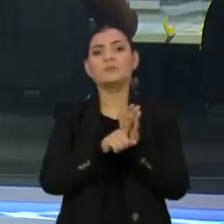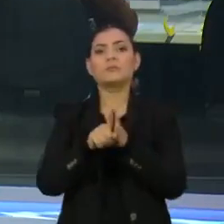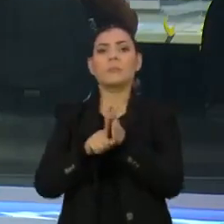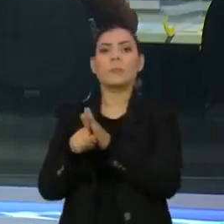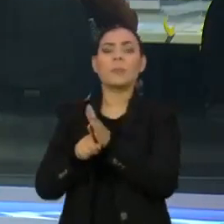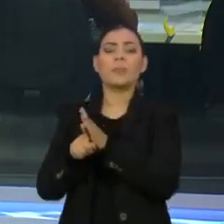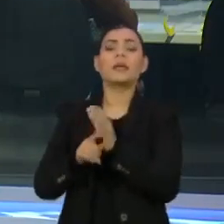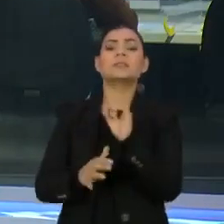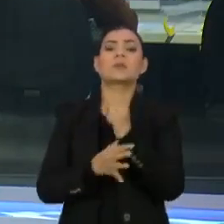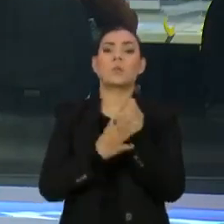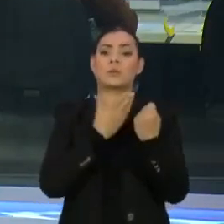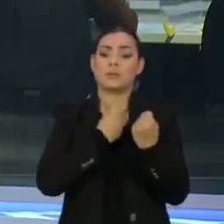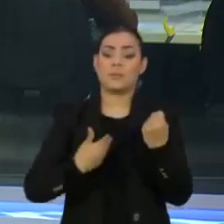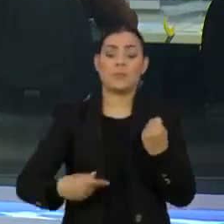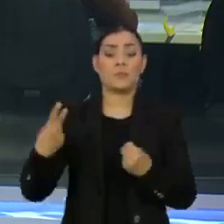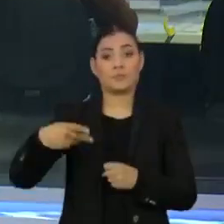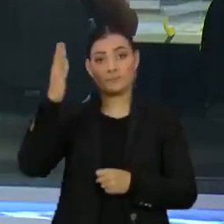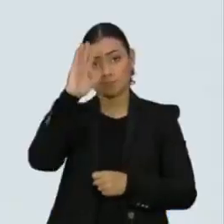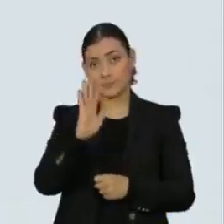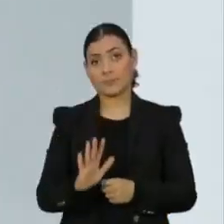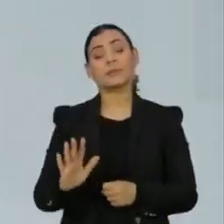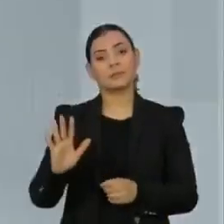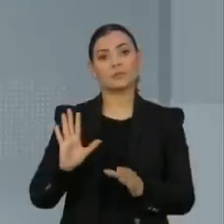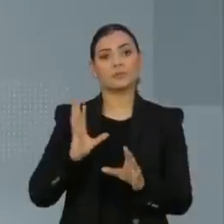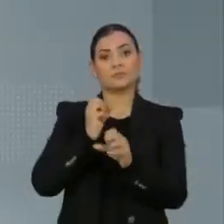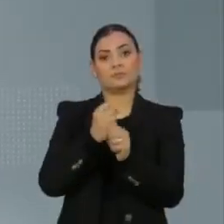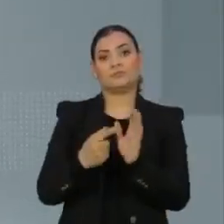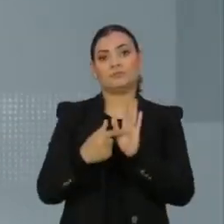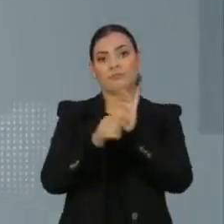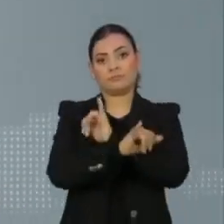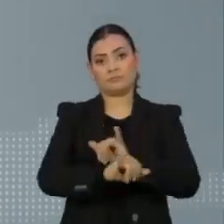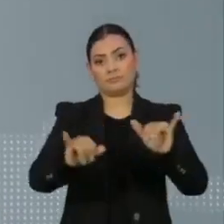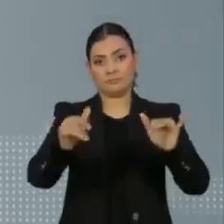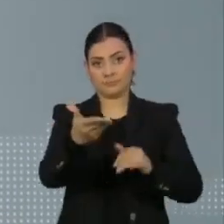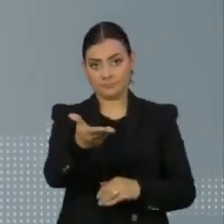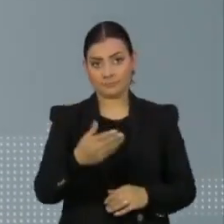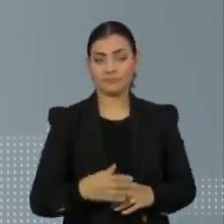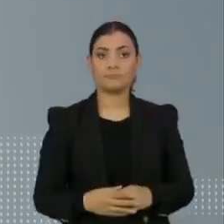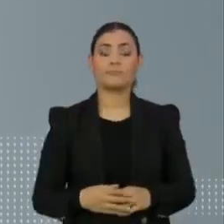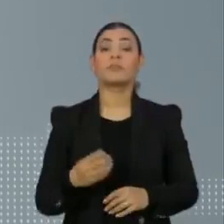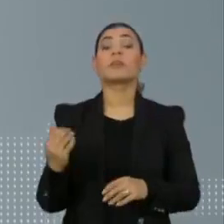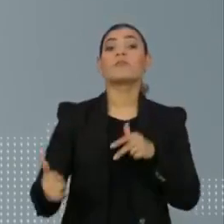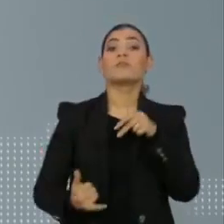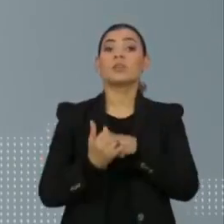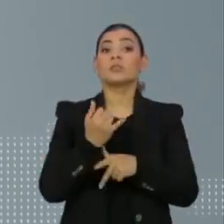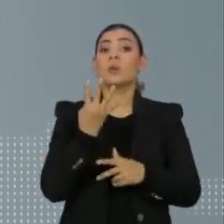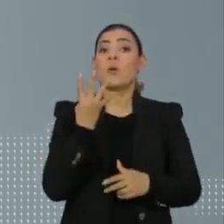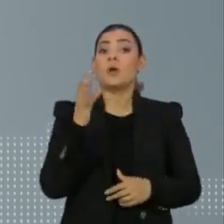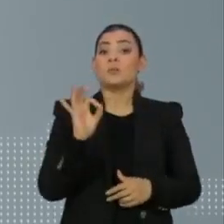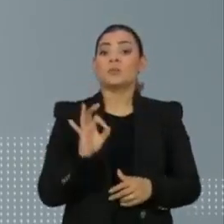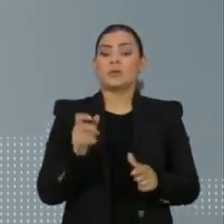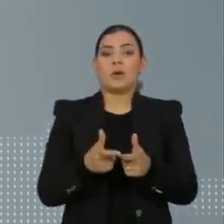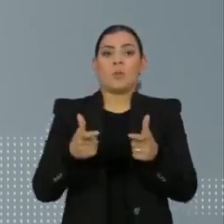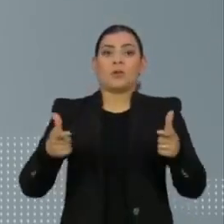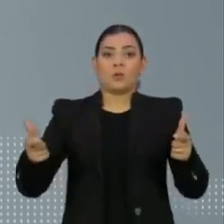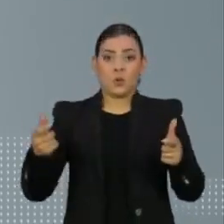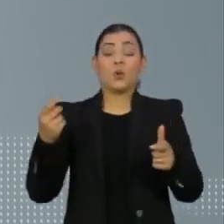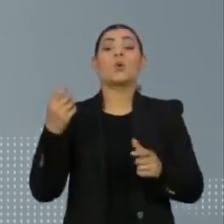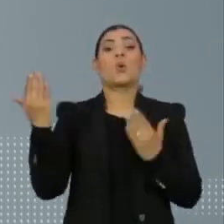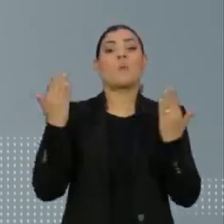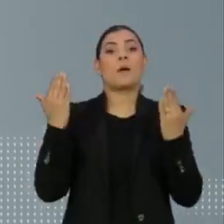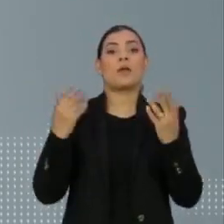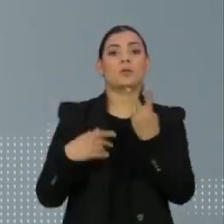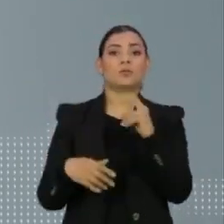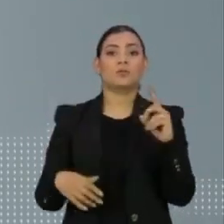Brasileiro de Segurança Pública lançado hoje. O número de vítimas teve aumento de 4% em relação a 2019.